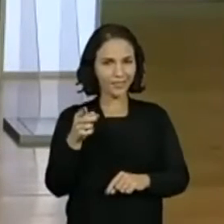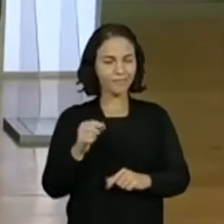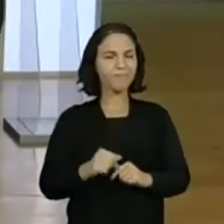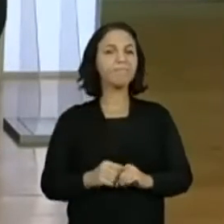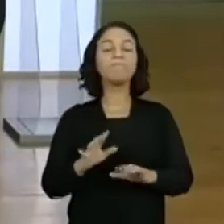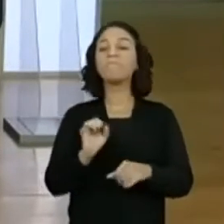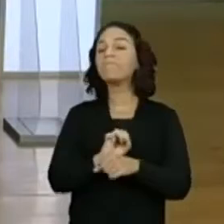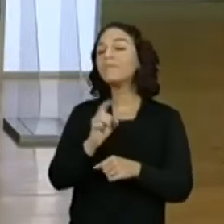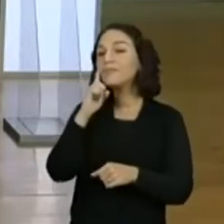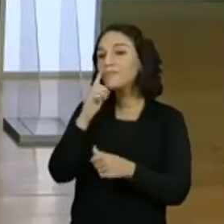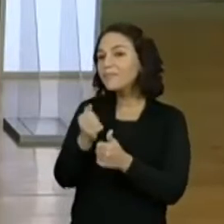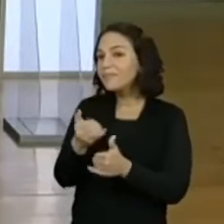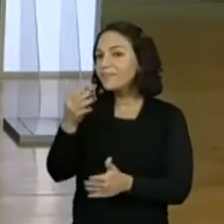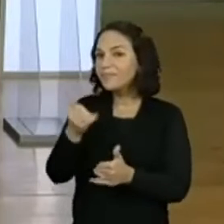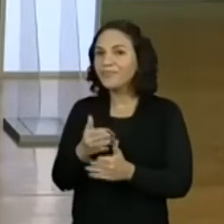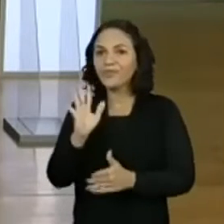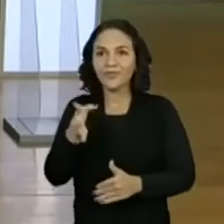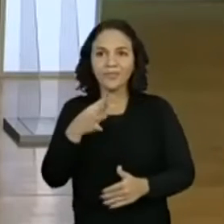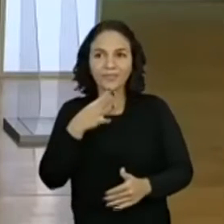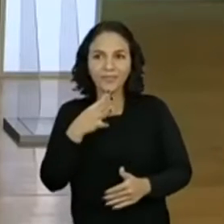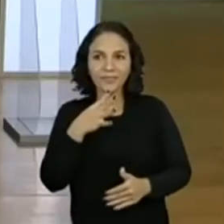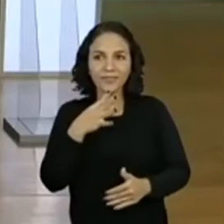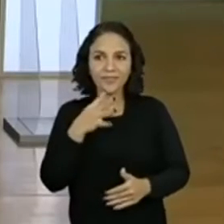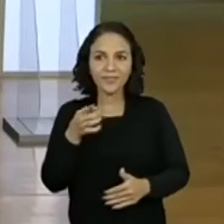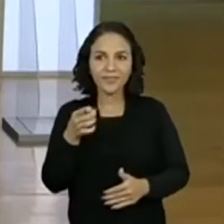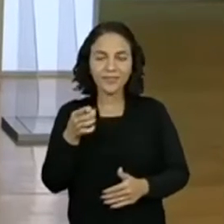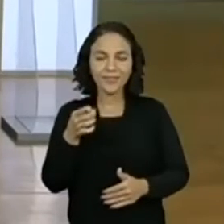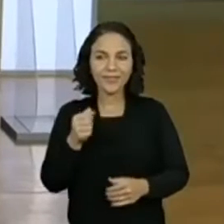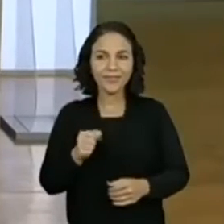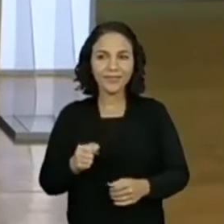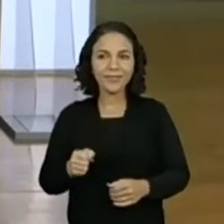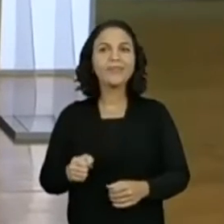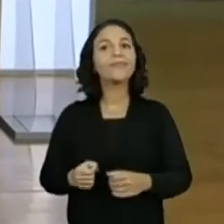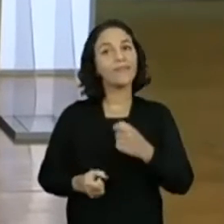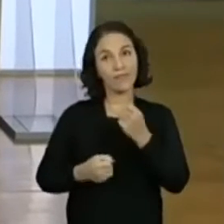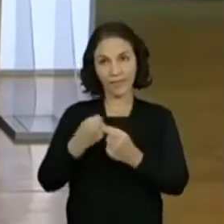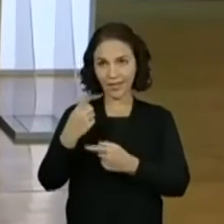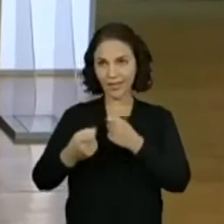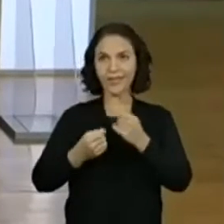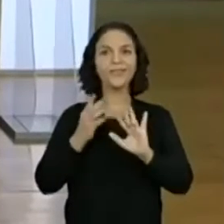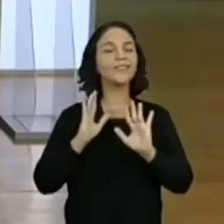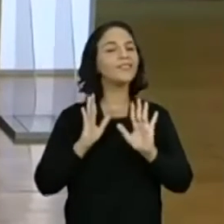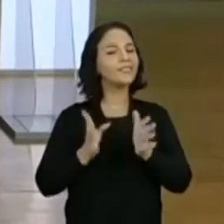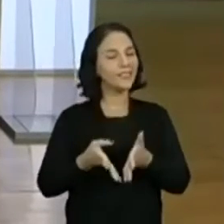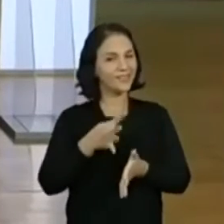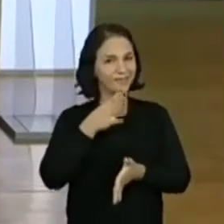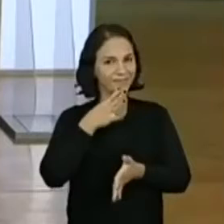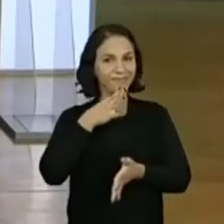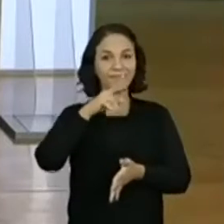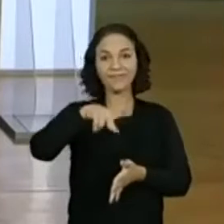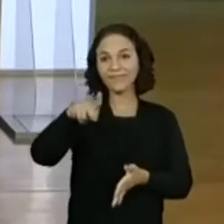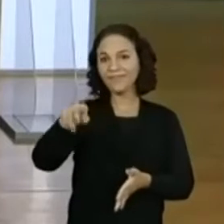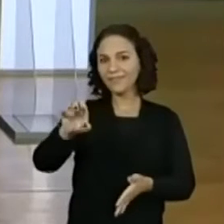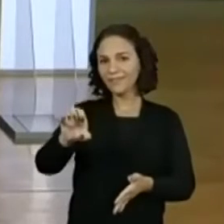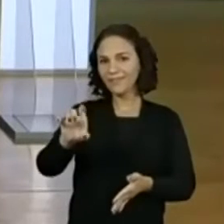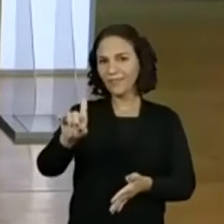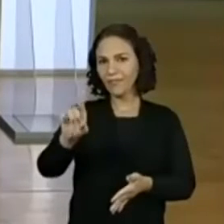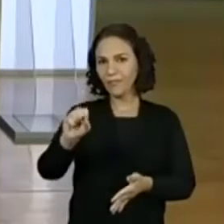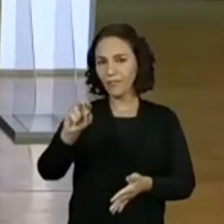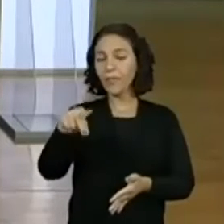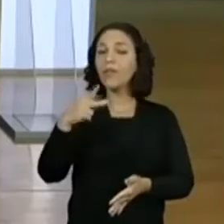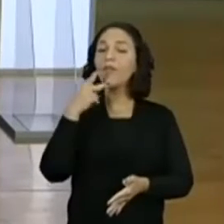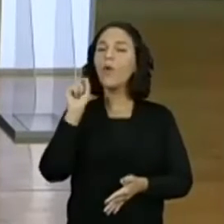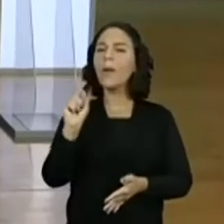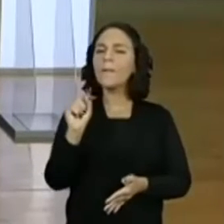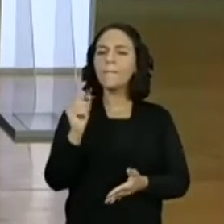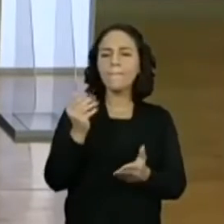Vamos lá. Tem alguém que já conhecia essa palavra? Olha, já tem aí gente falando, não é? Sim, o professor Edson colocou. Comparar por